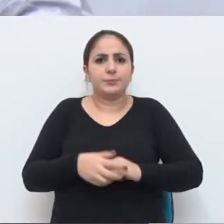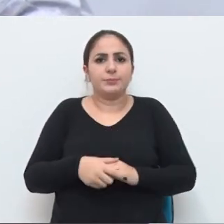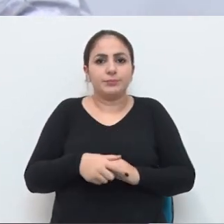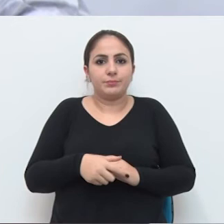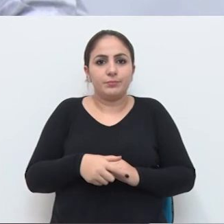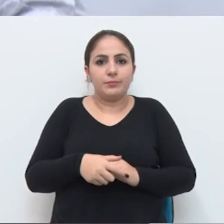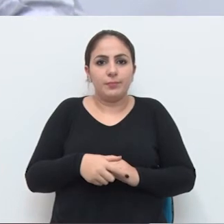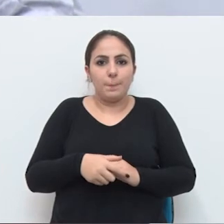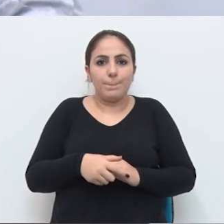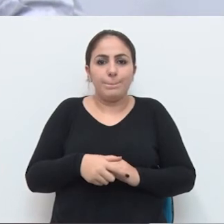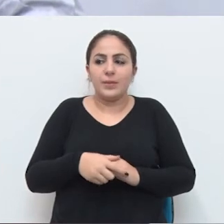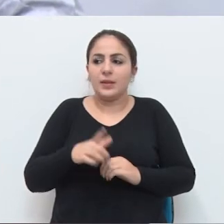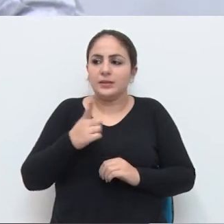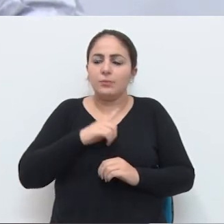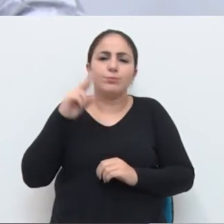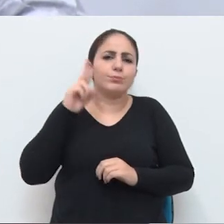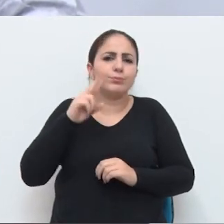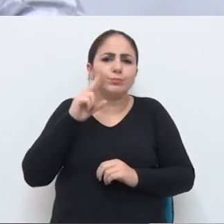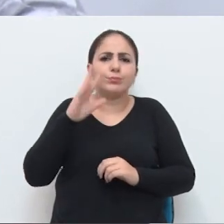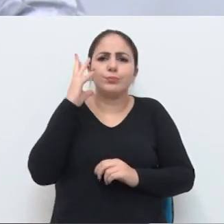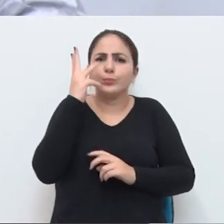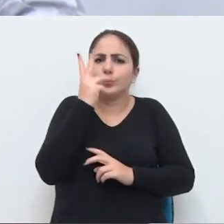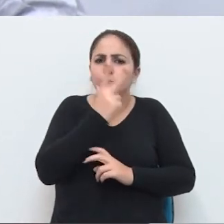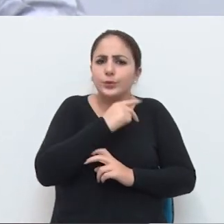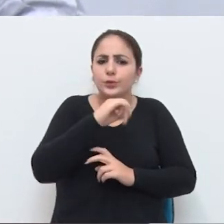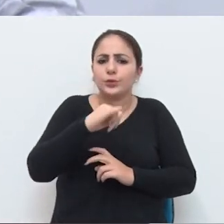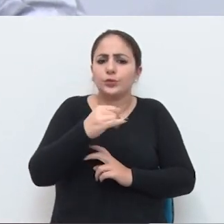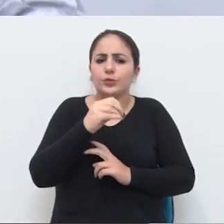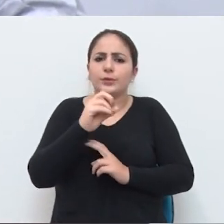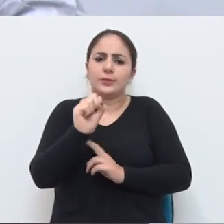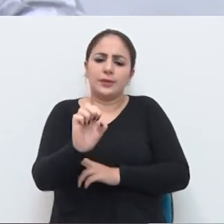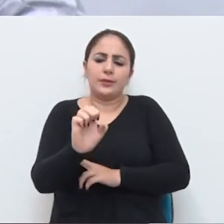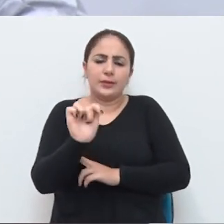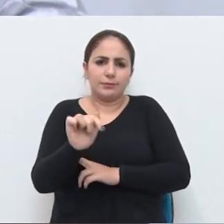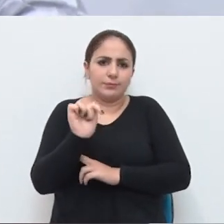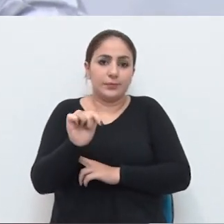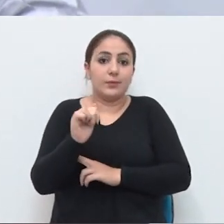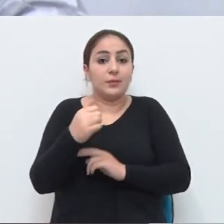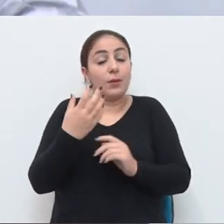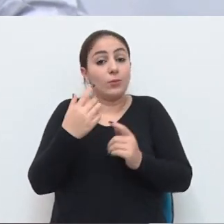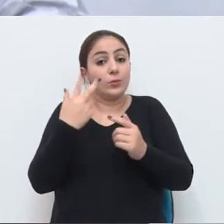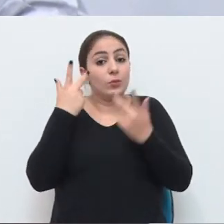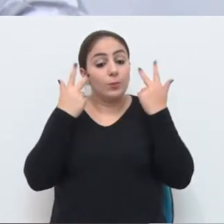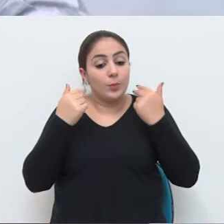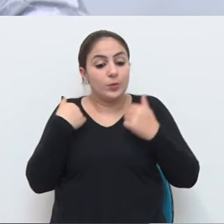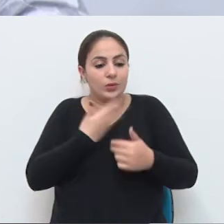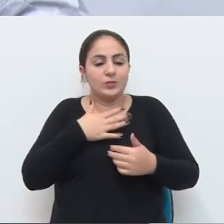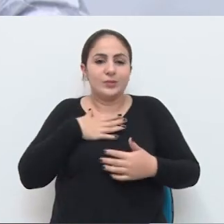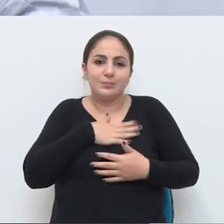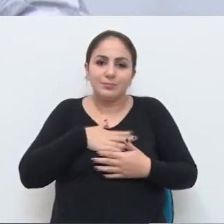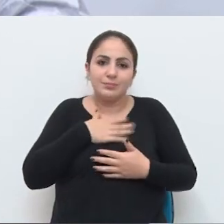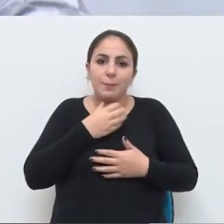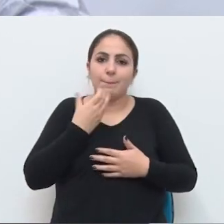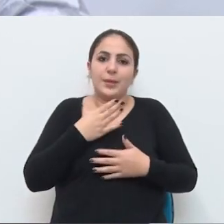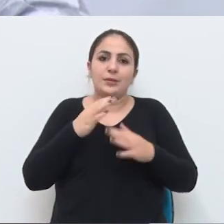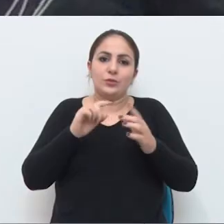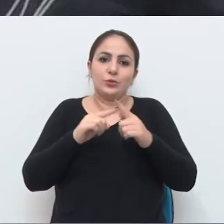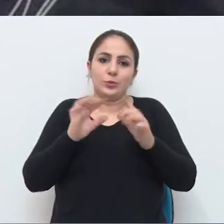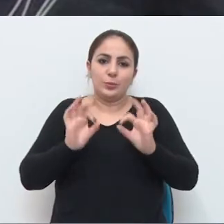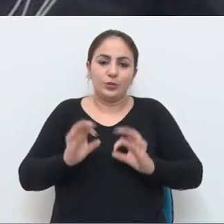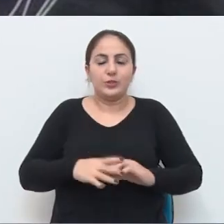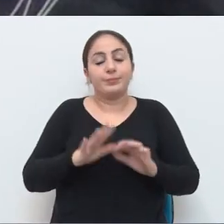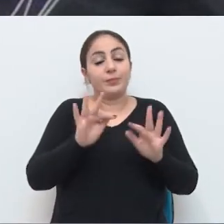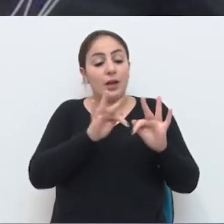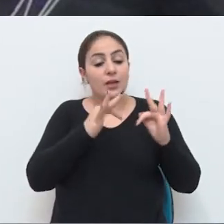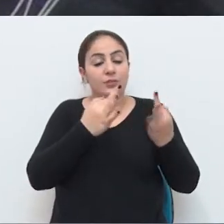durante a semana toda, tem um histórico bonito do seu José aqui. Então, realmente, a gente faz com prazer esse tipo de projeto.